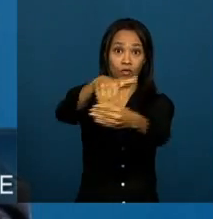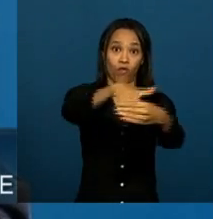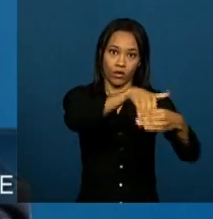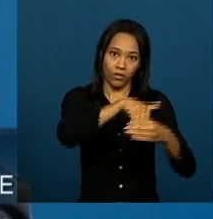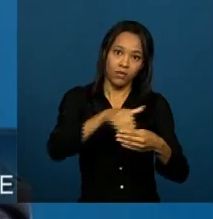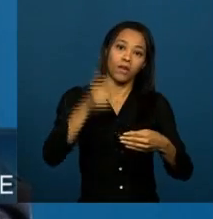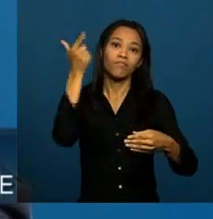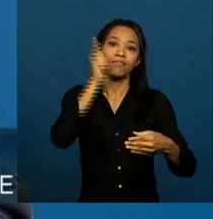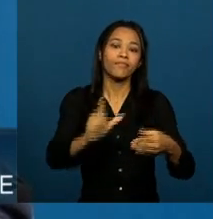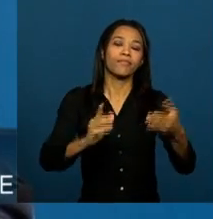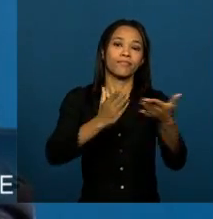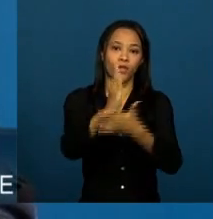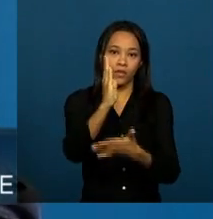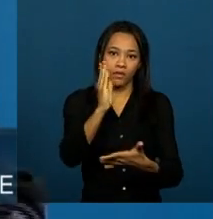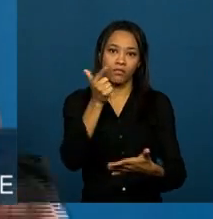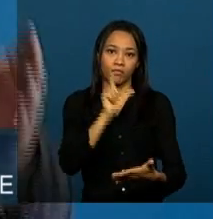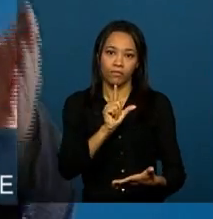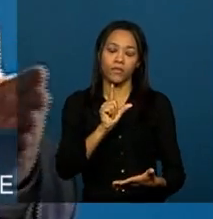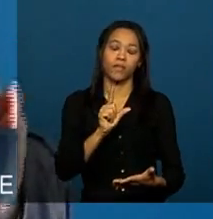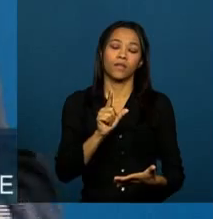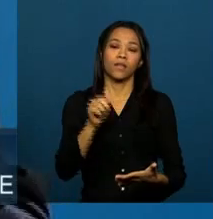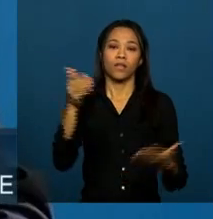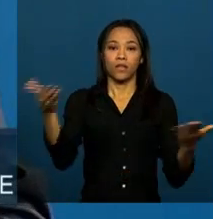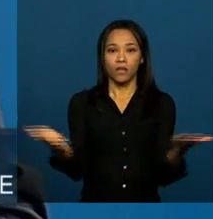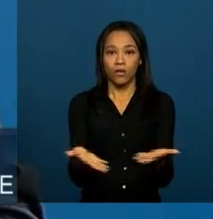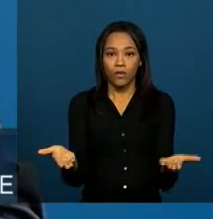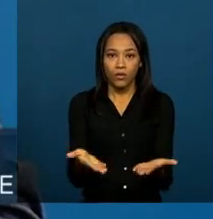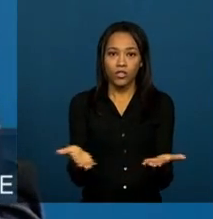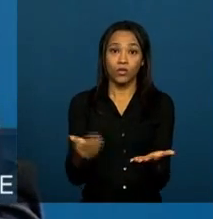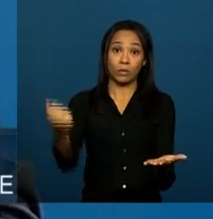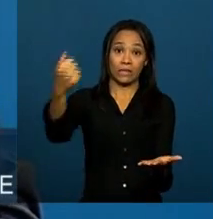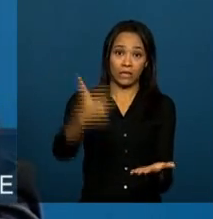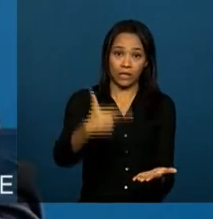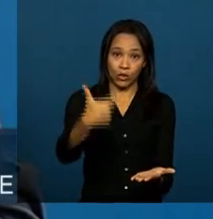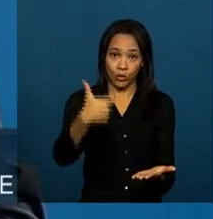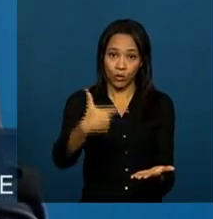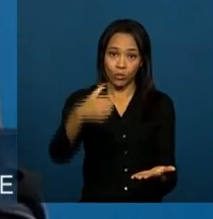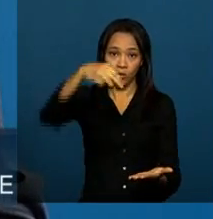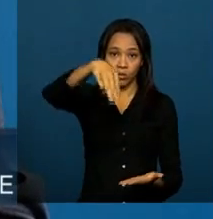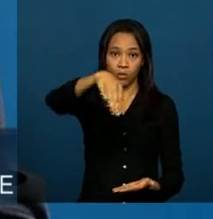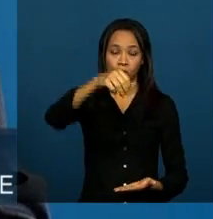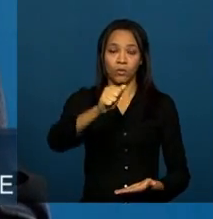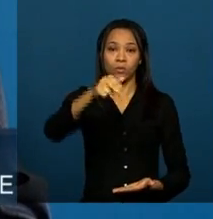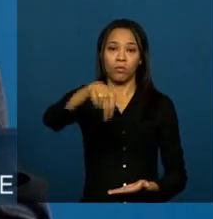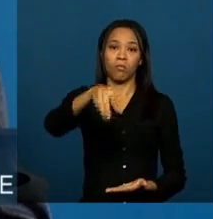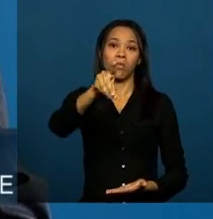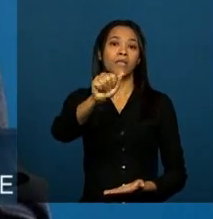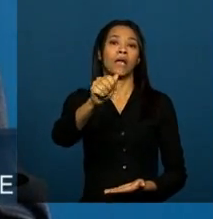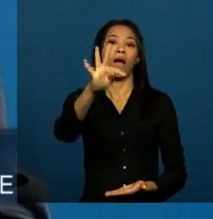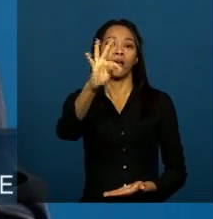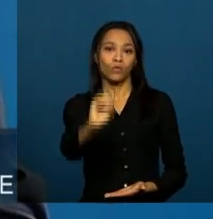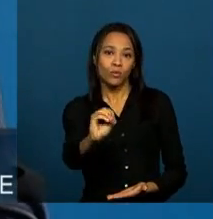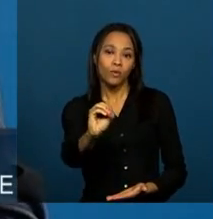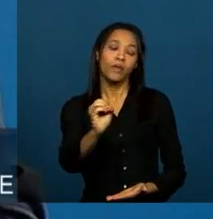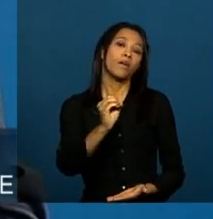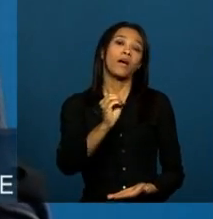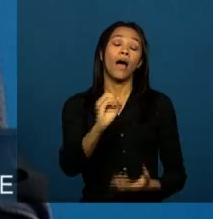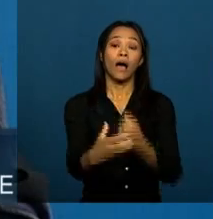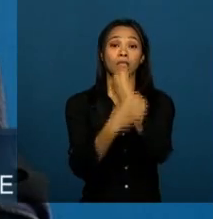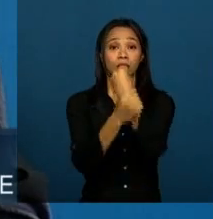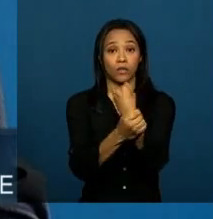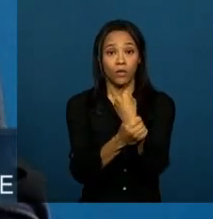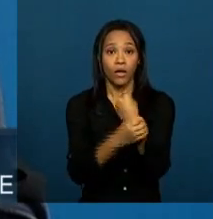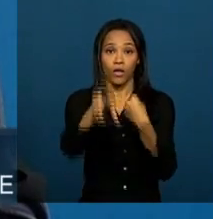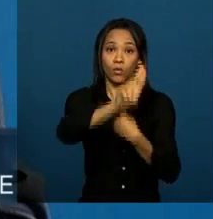de certa forma, consolida nesse início de segundo mandato em assegurar que o instrumento da internet esteja